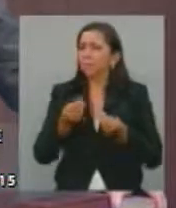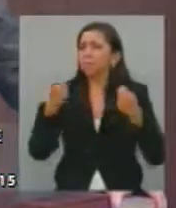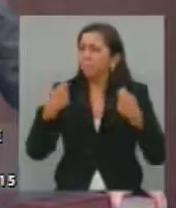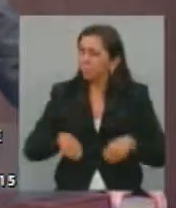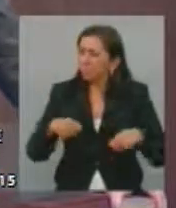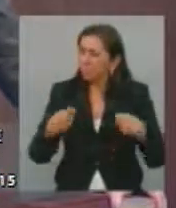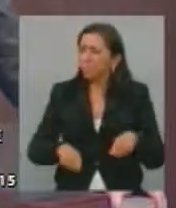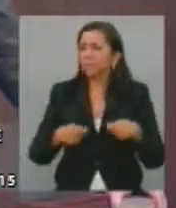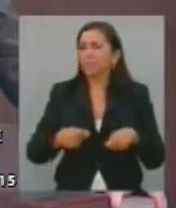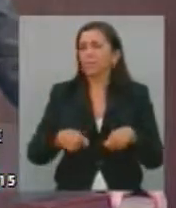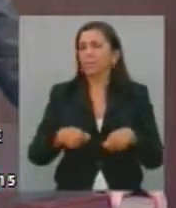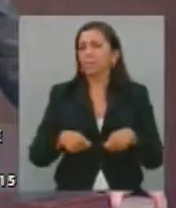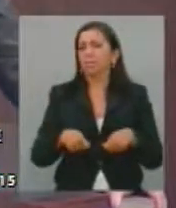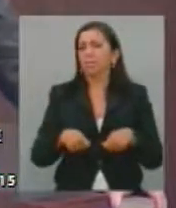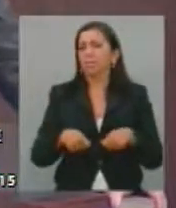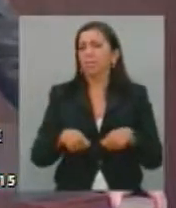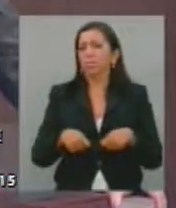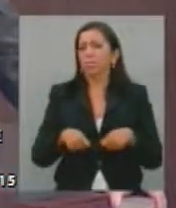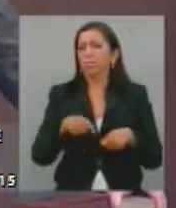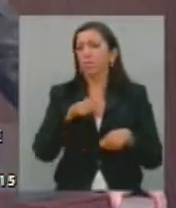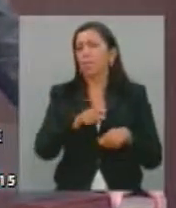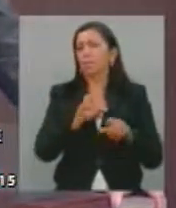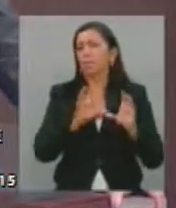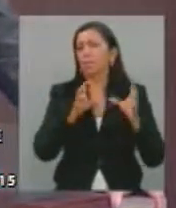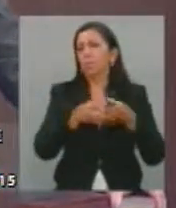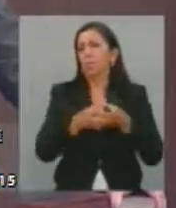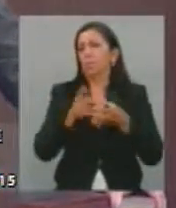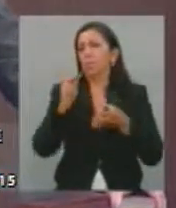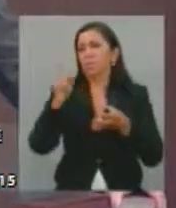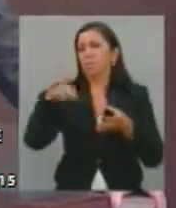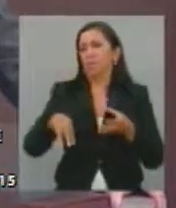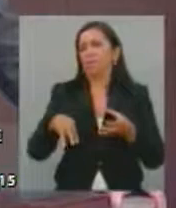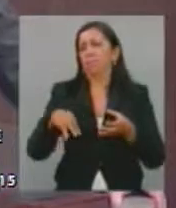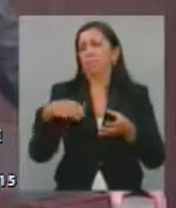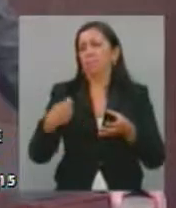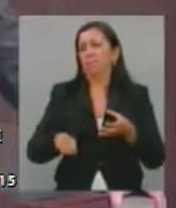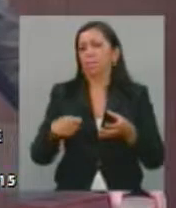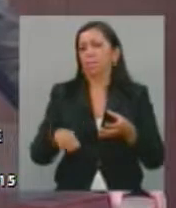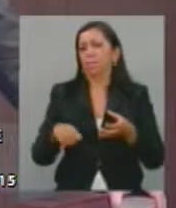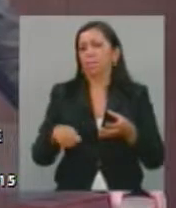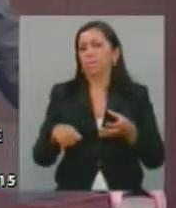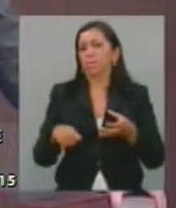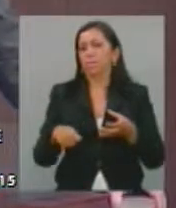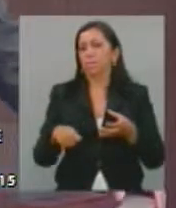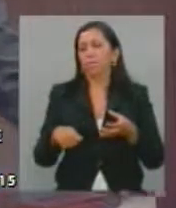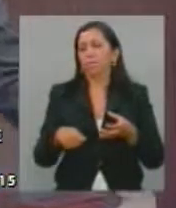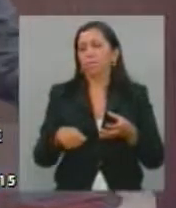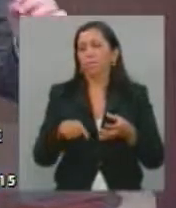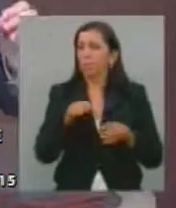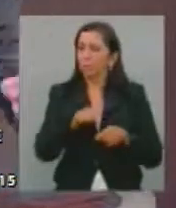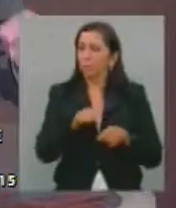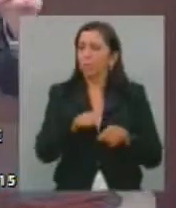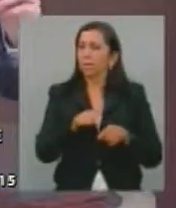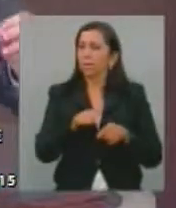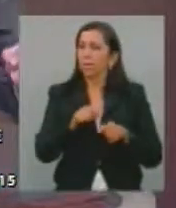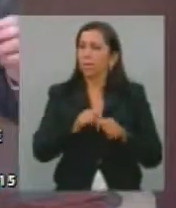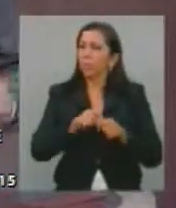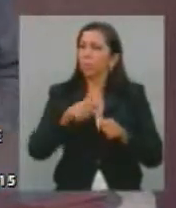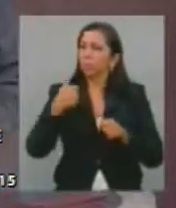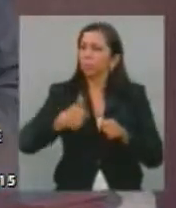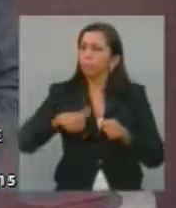a necessidade da corporação, da boa